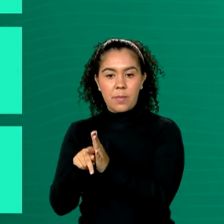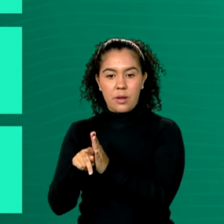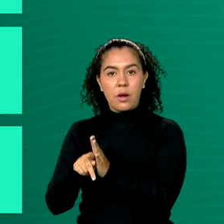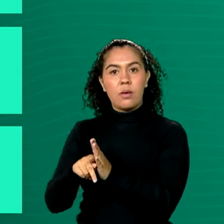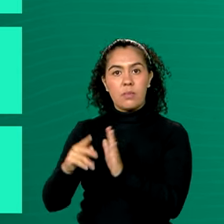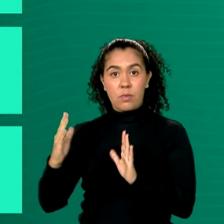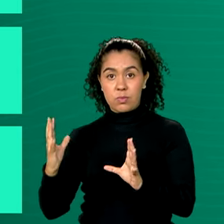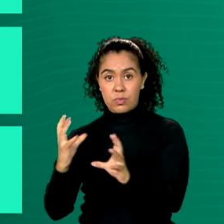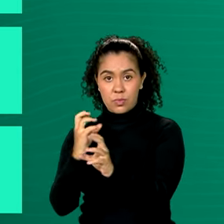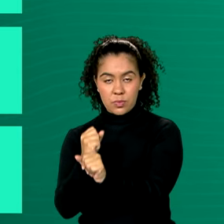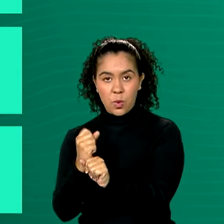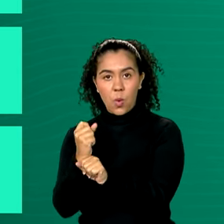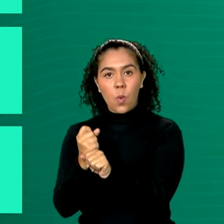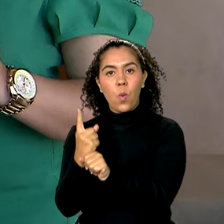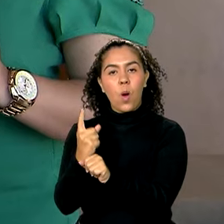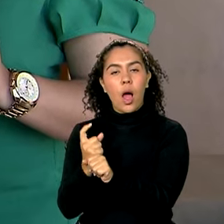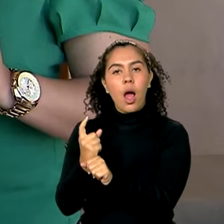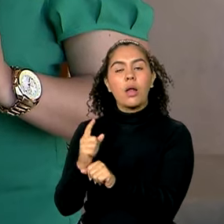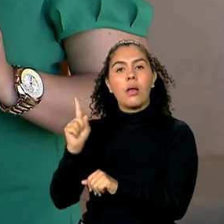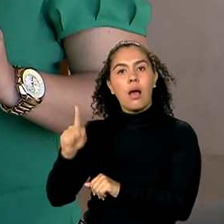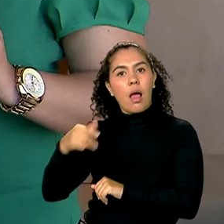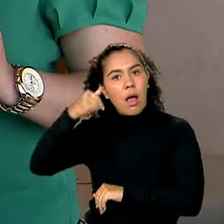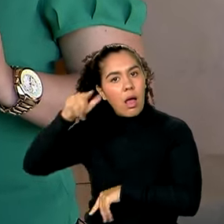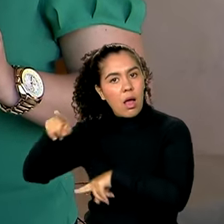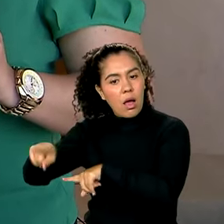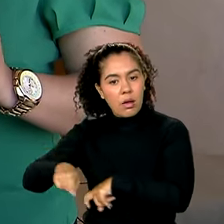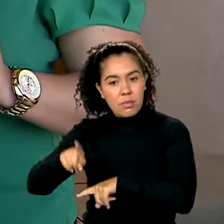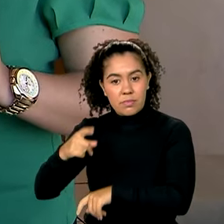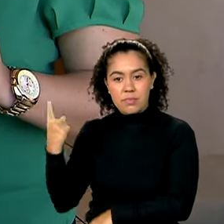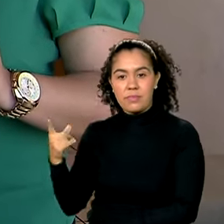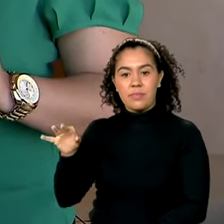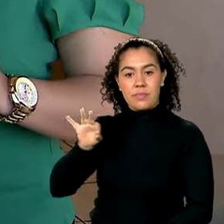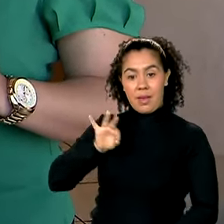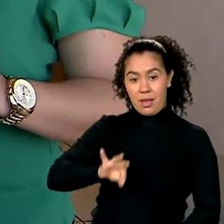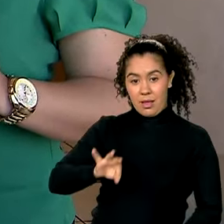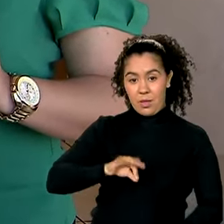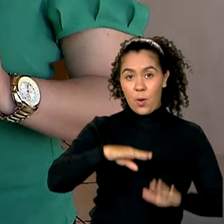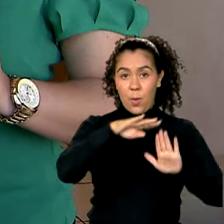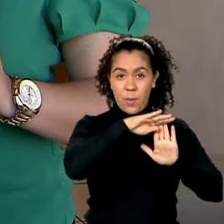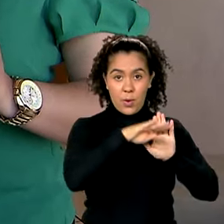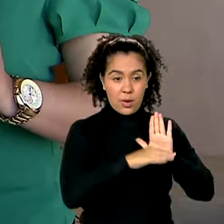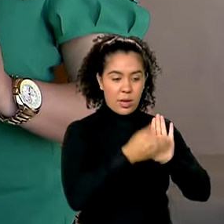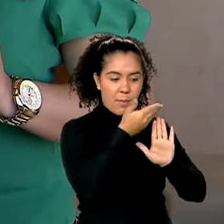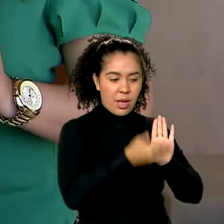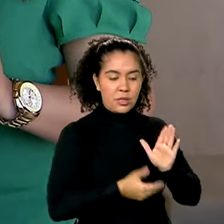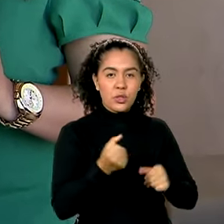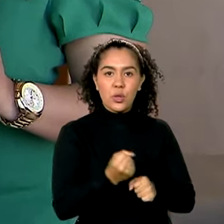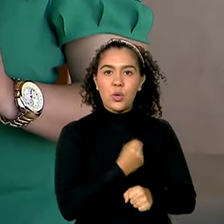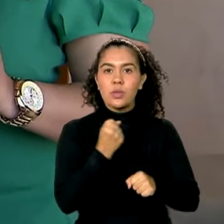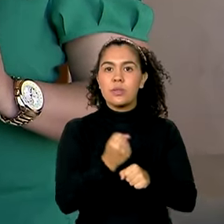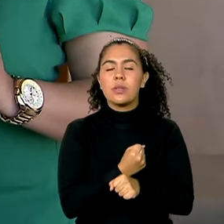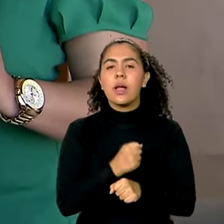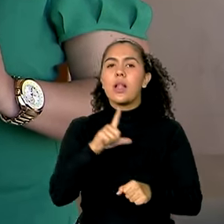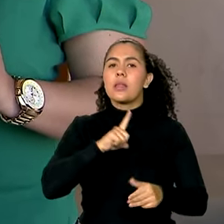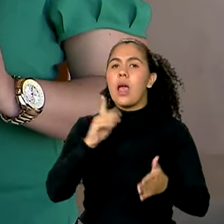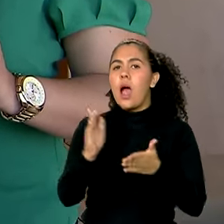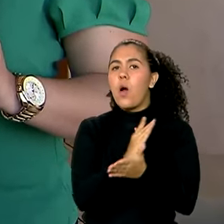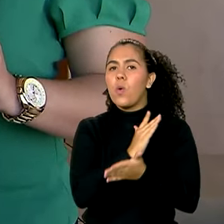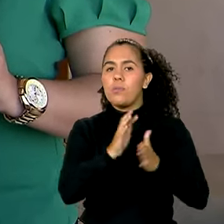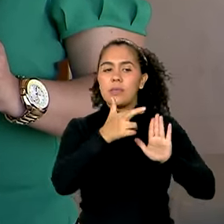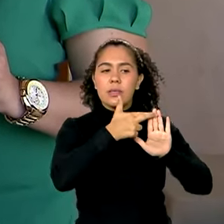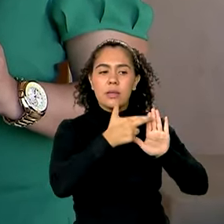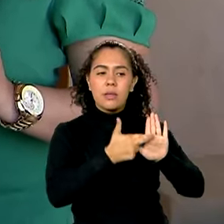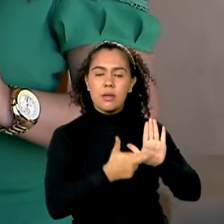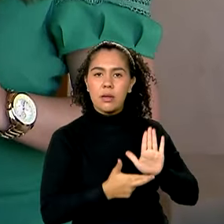por ano em áreas rurais além da renda o programa Minha Casa Minha Vida prioriza algumas questões familiares